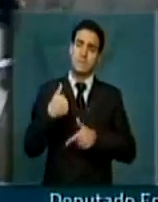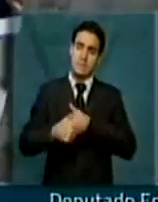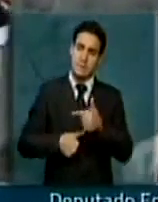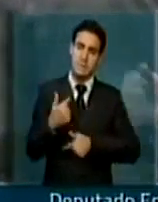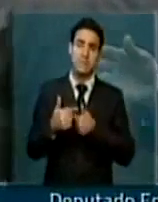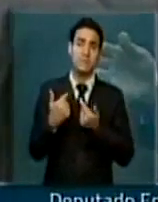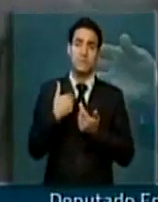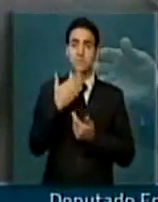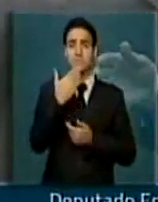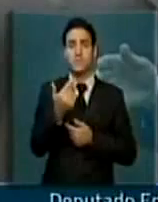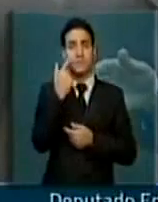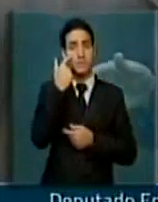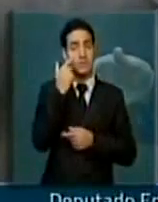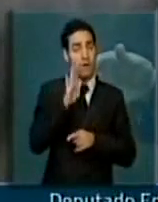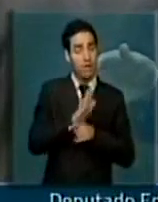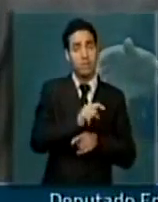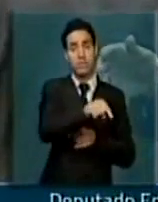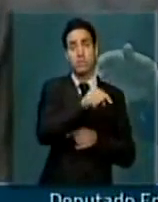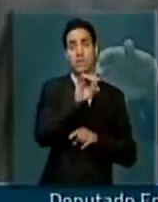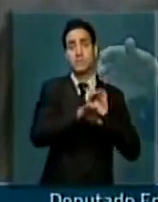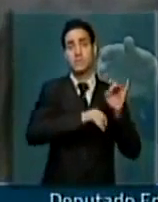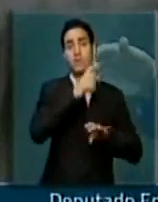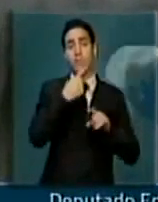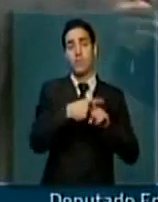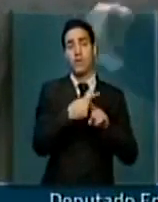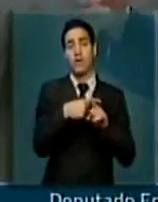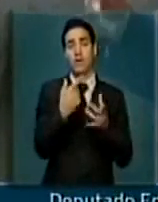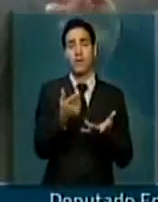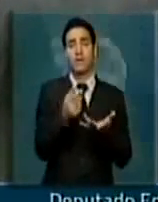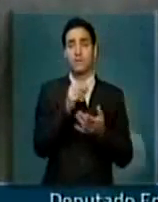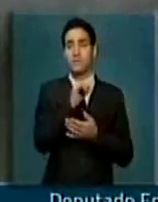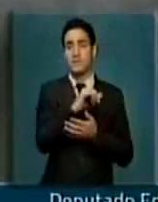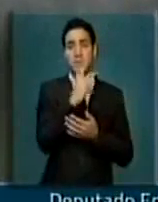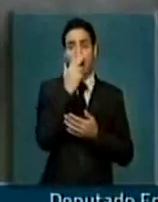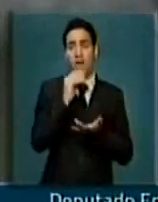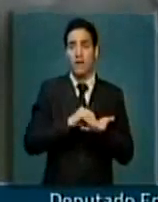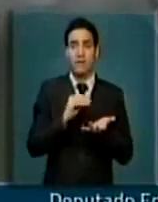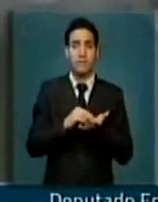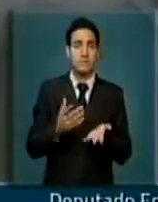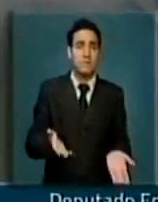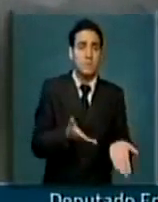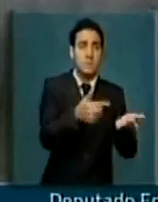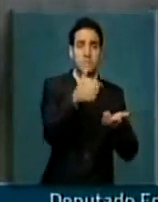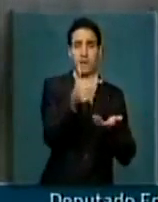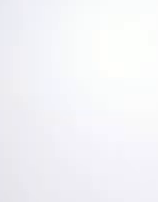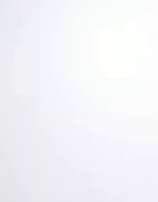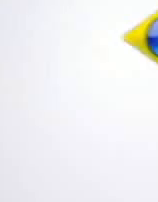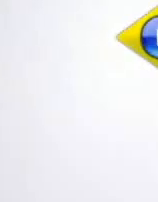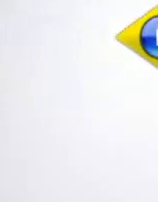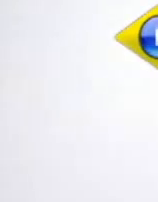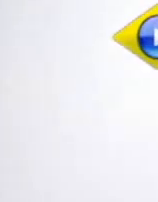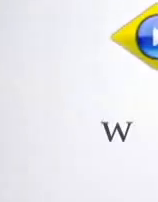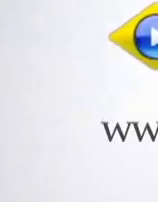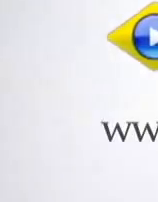especial, sou pena de se transformar isso em desmotivação e será ruim para o país. Muito obrigado.